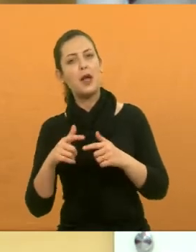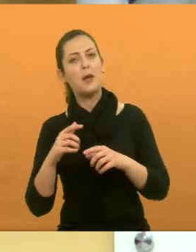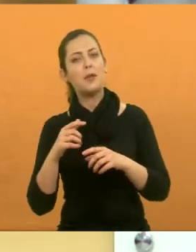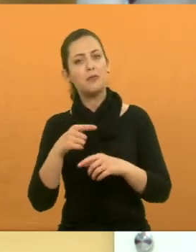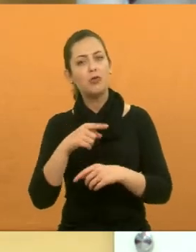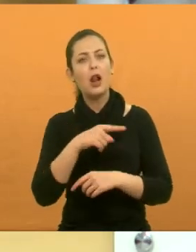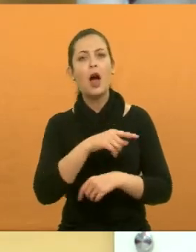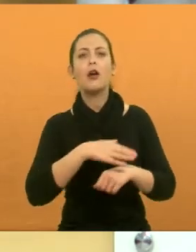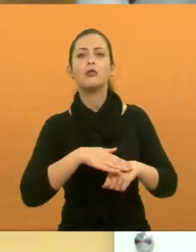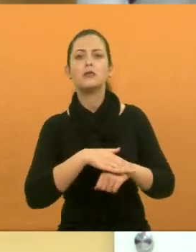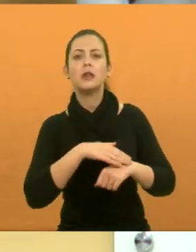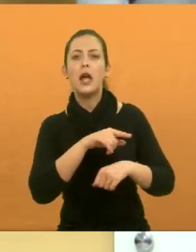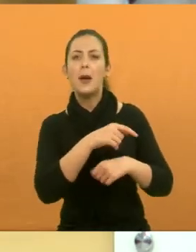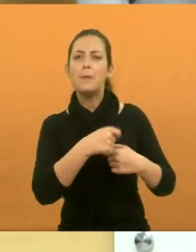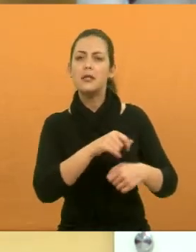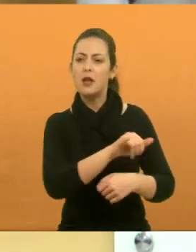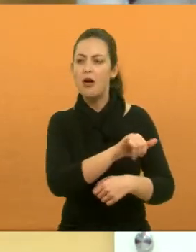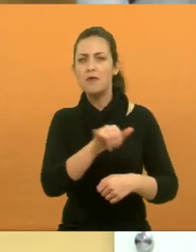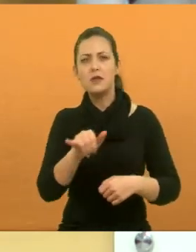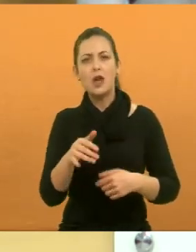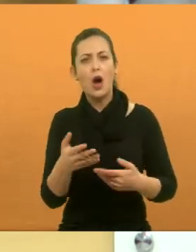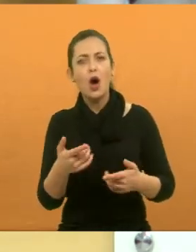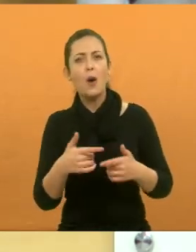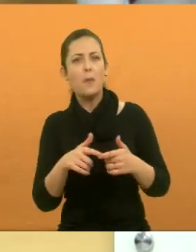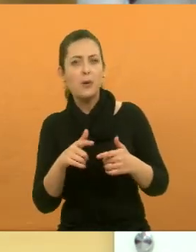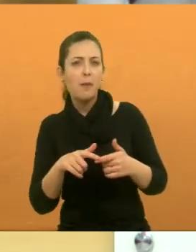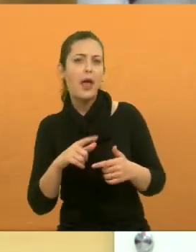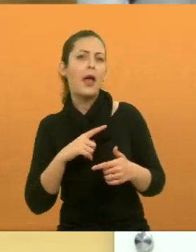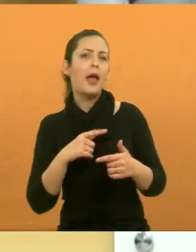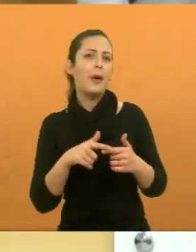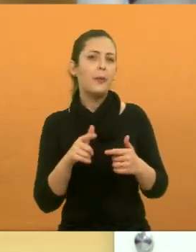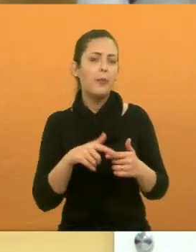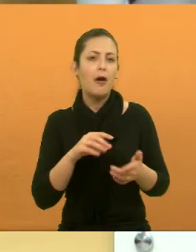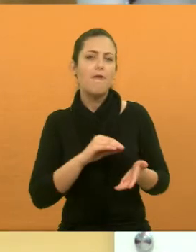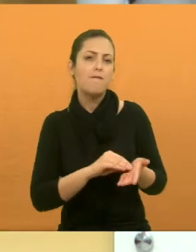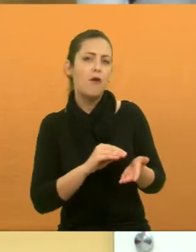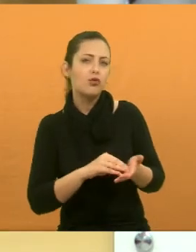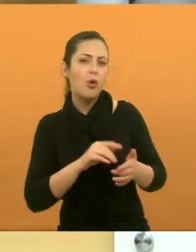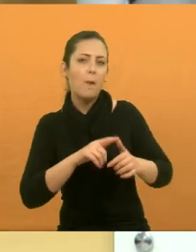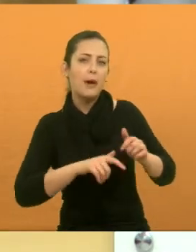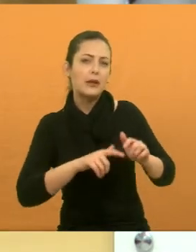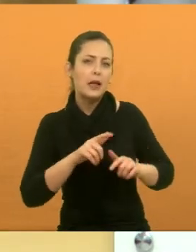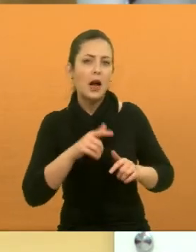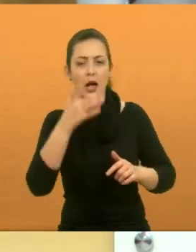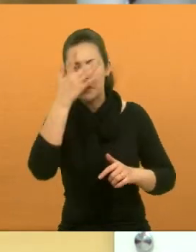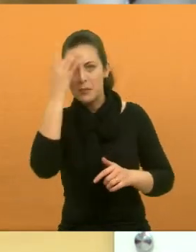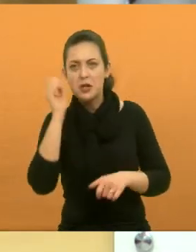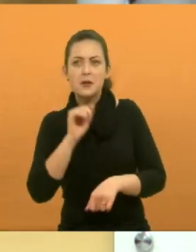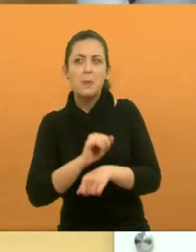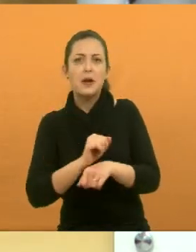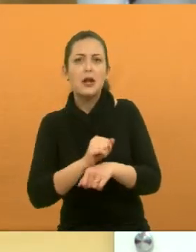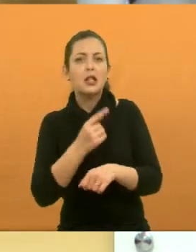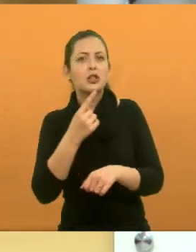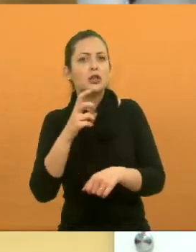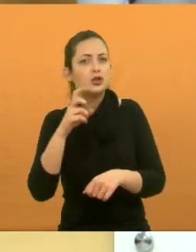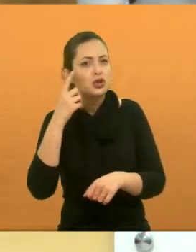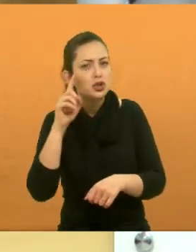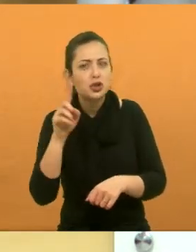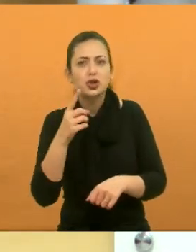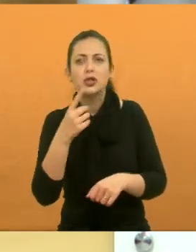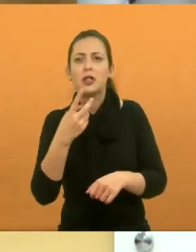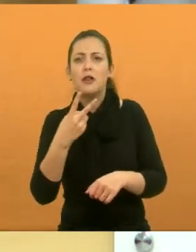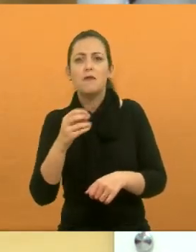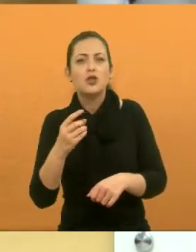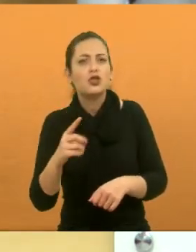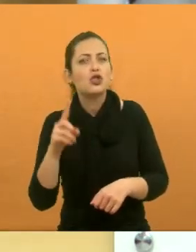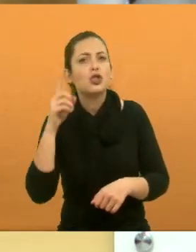Brasil, que eu acho que eles têm que avisar as pessoas logo que vê que faltou material, para que as pessoas não fiquem esperando 10, 15 dias, e na hora que